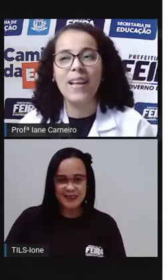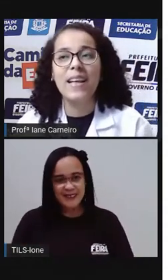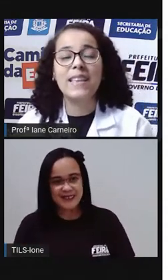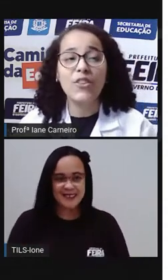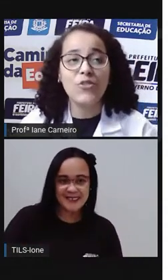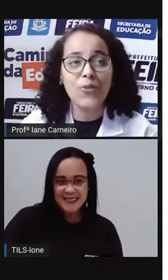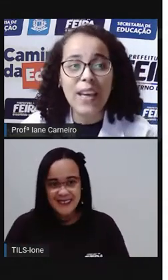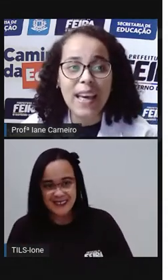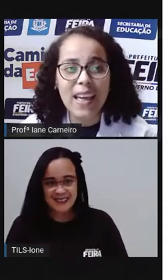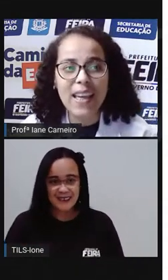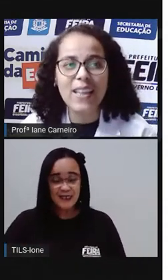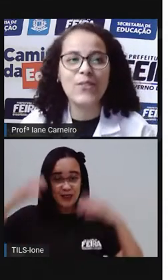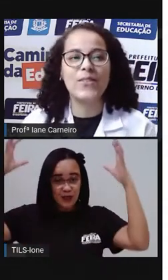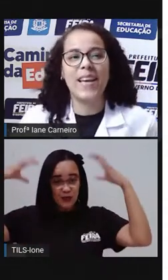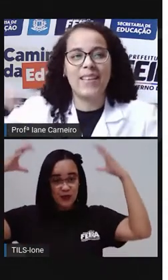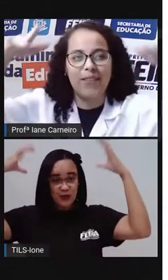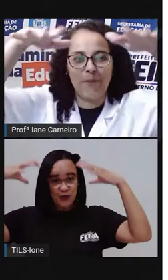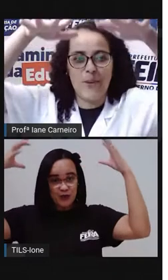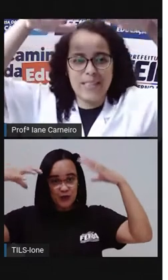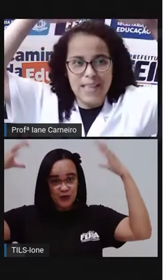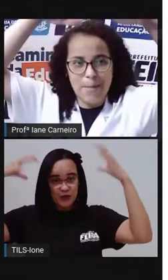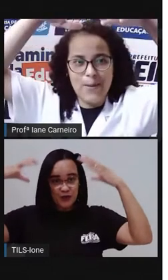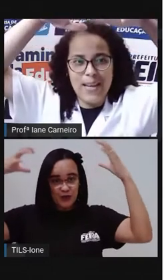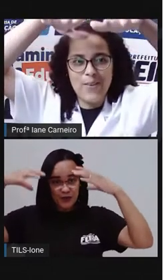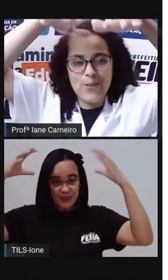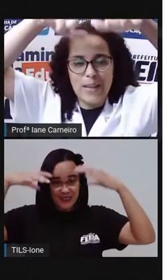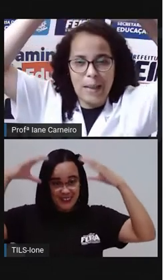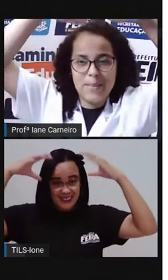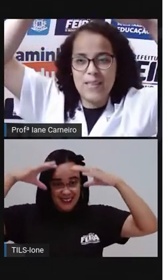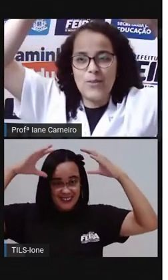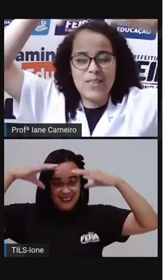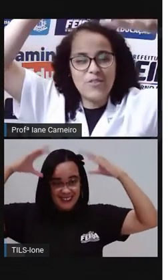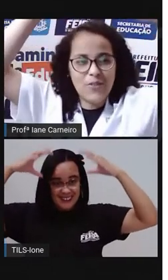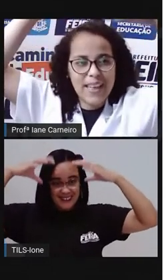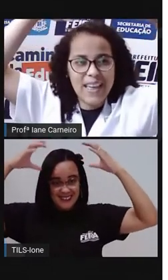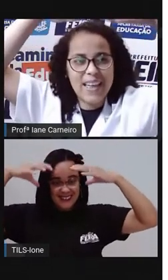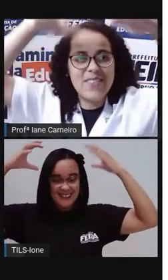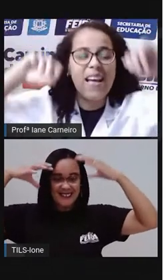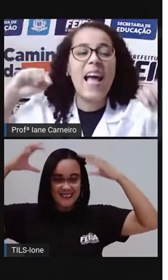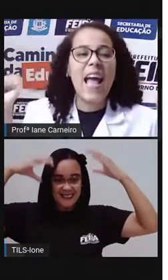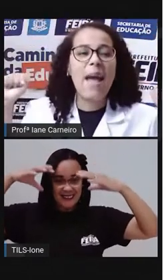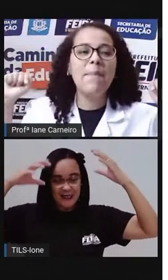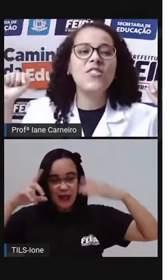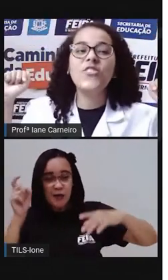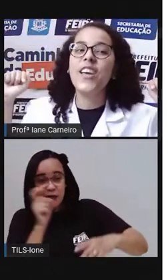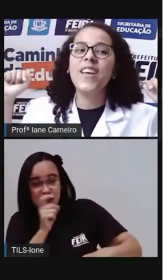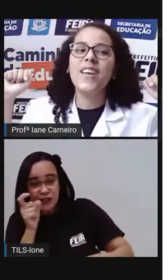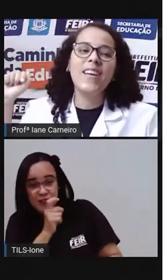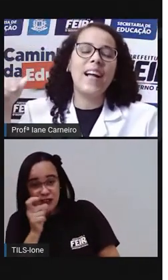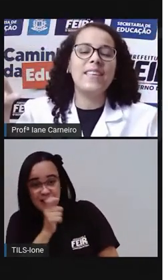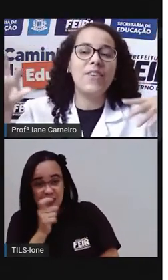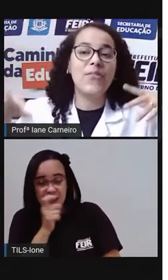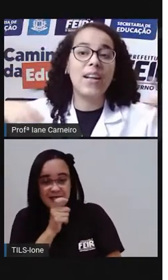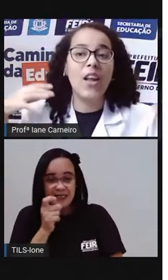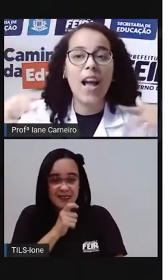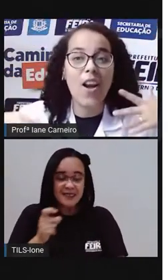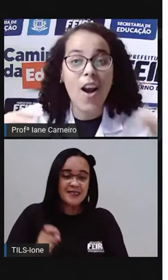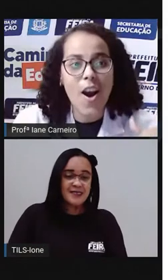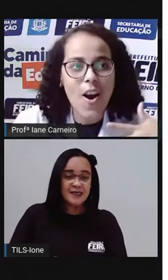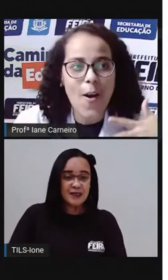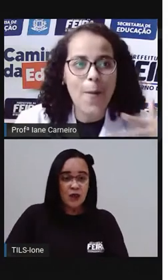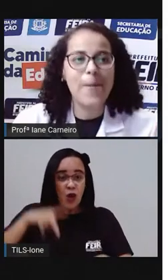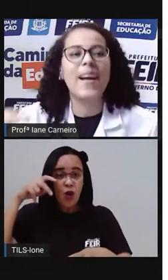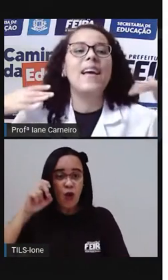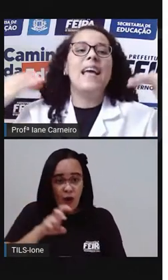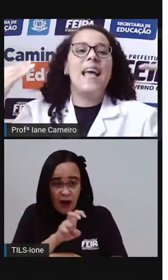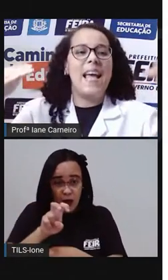E aí, fala, está chovendo. E aí, bota a mão na cabeça do outro. Está chovendo. É mentira. E aí, fala, olha a